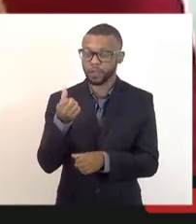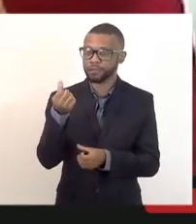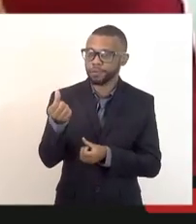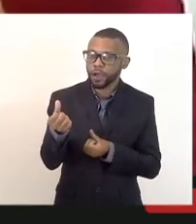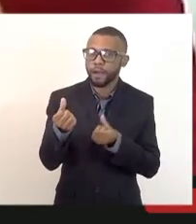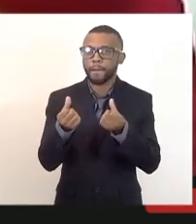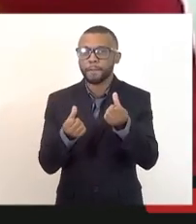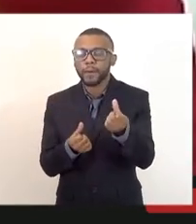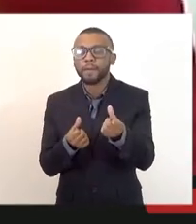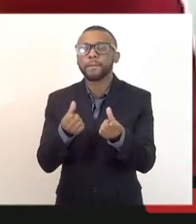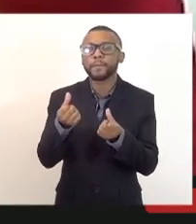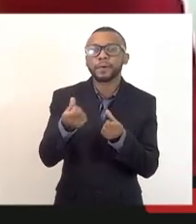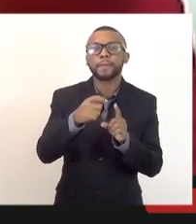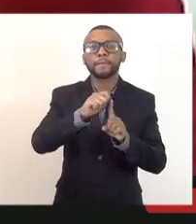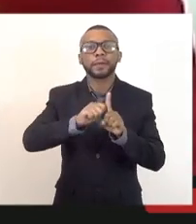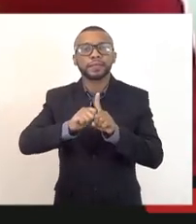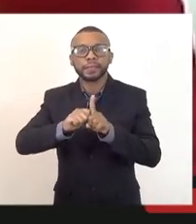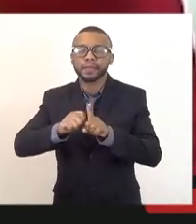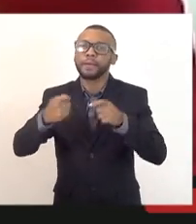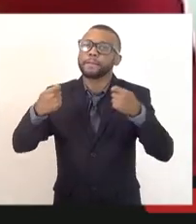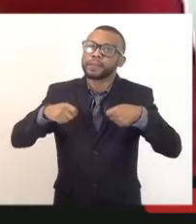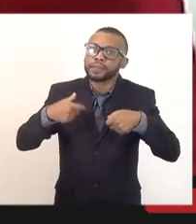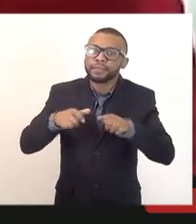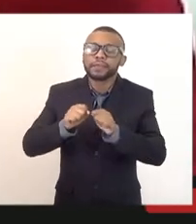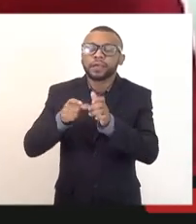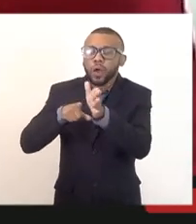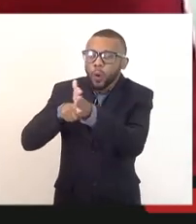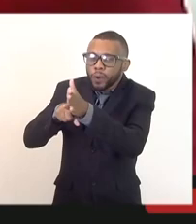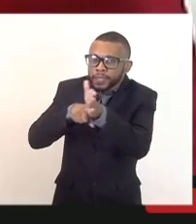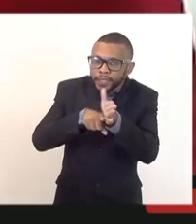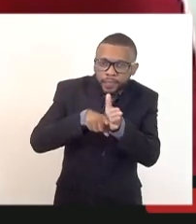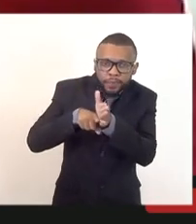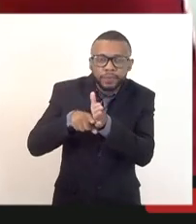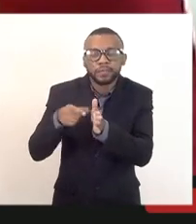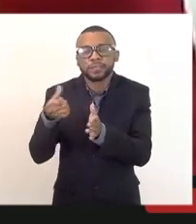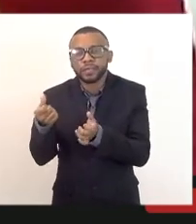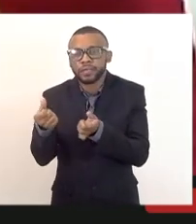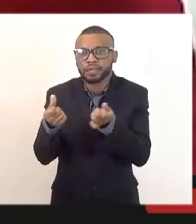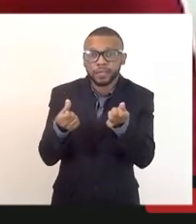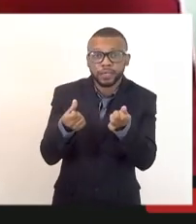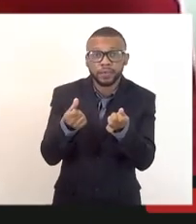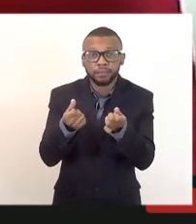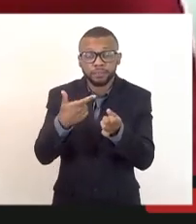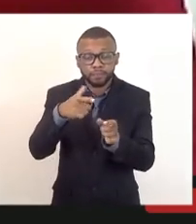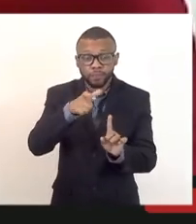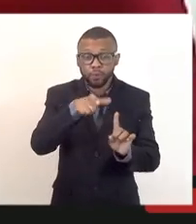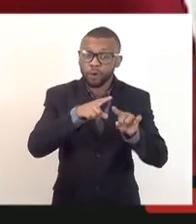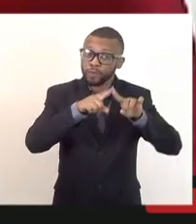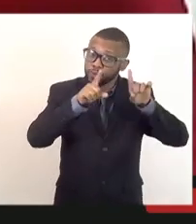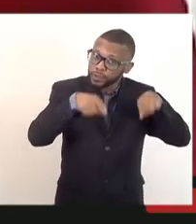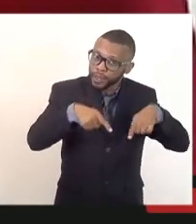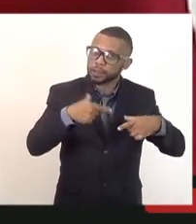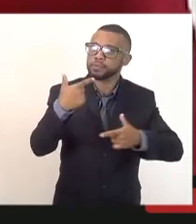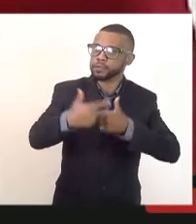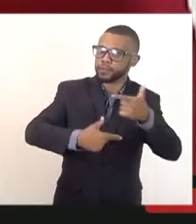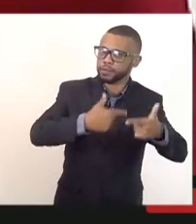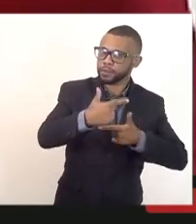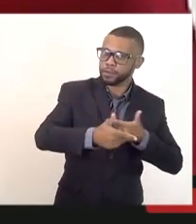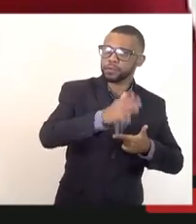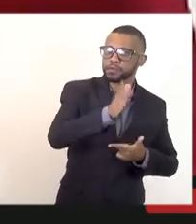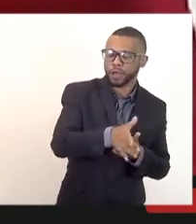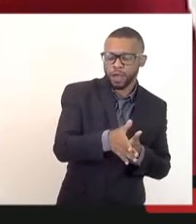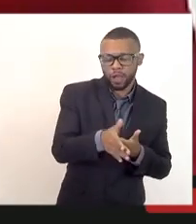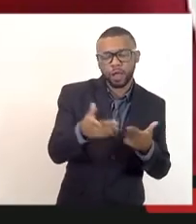há uma necessidade de um exame de seis em seis meses para quem está na ativa, é razoável que essa